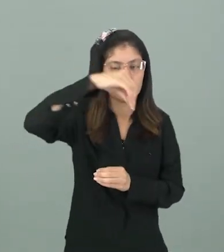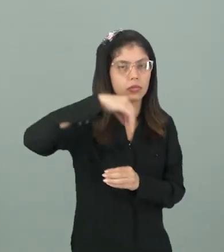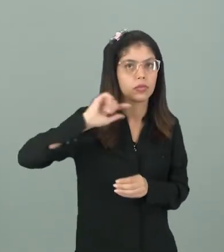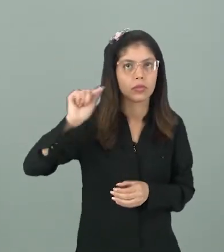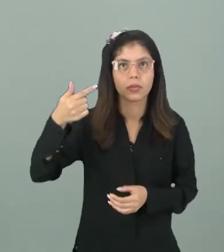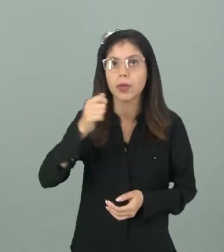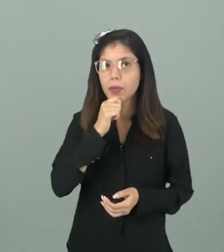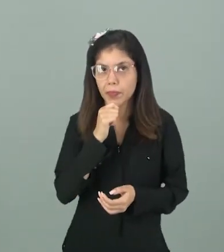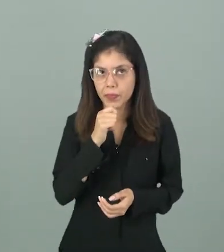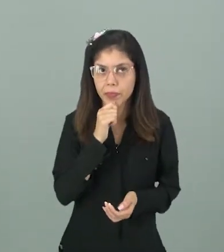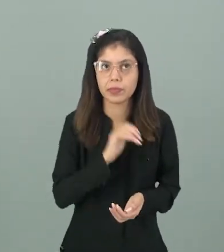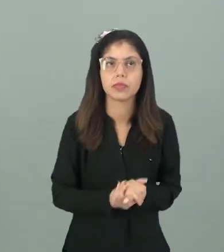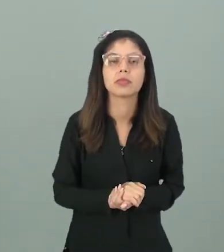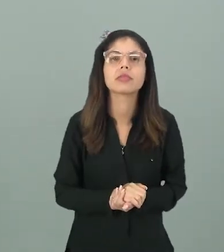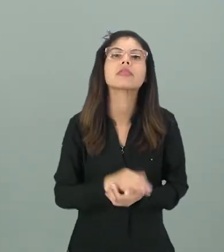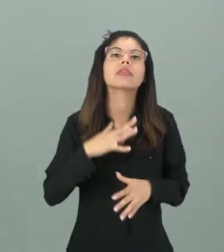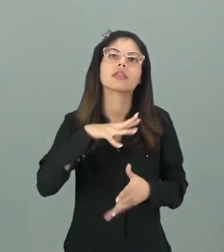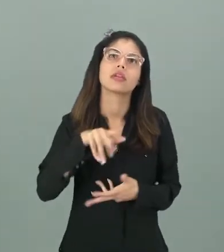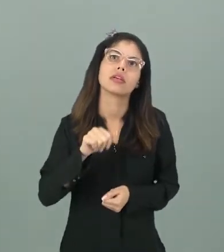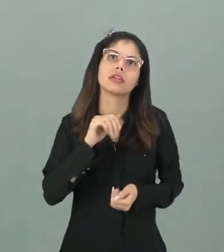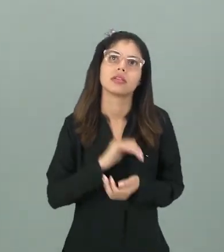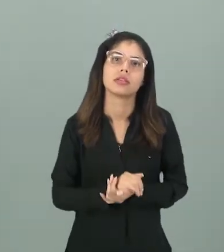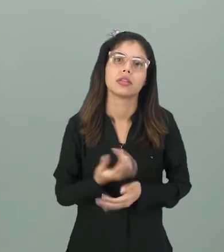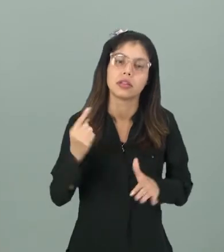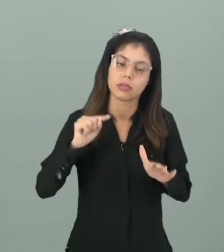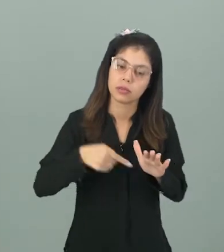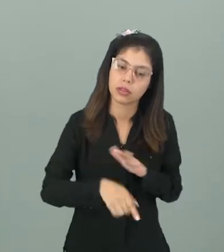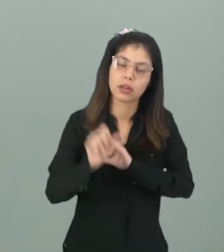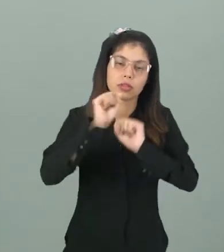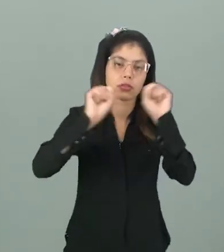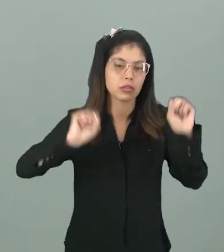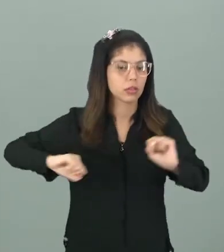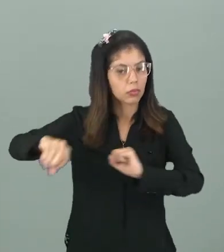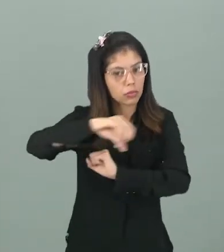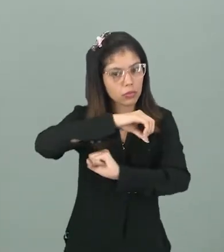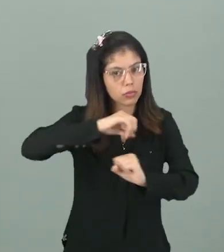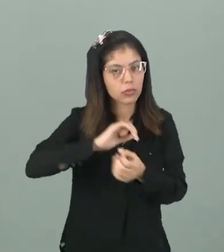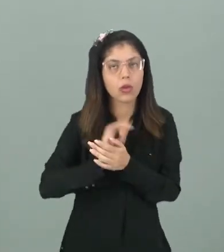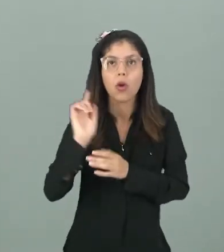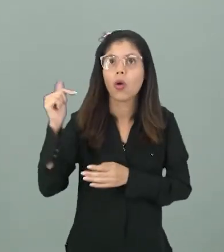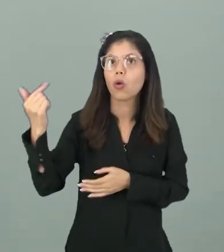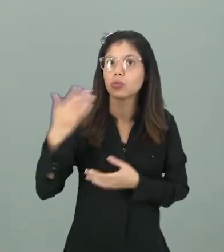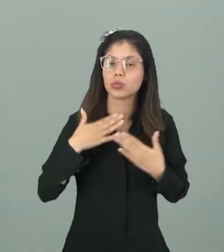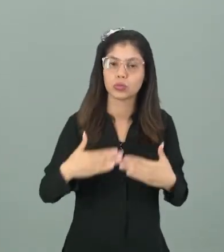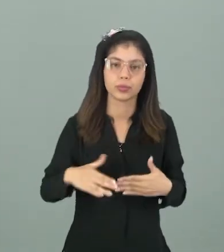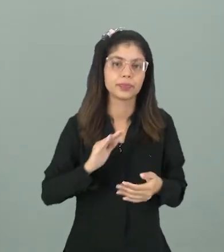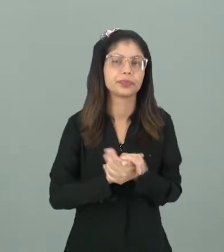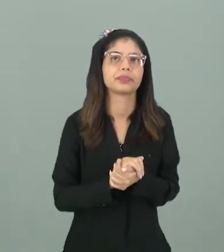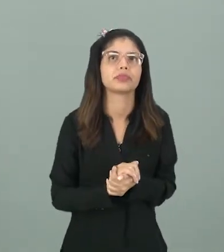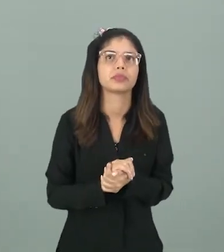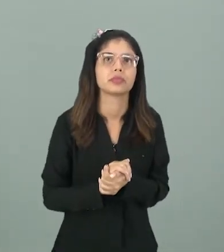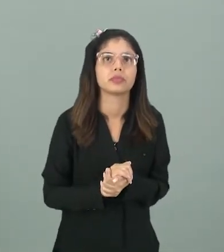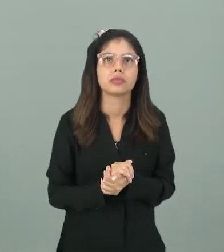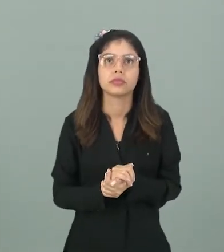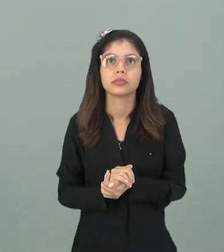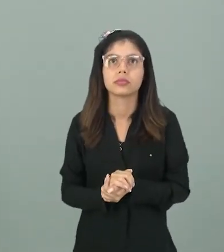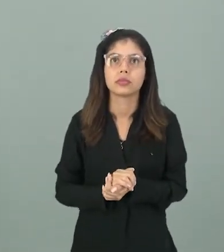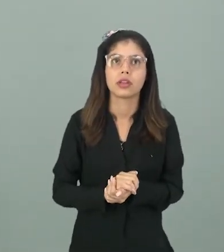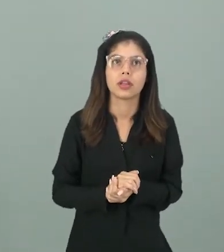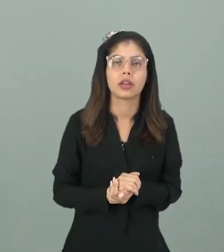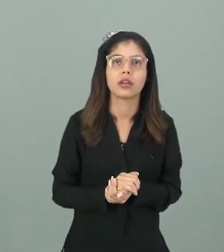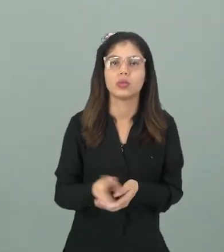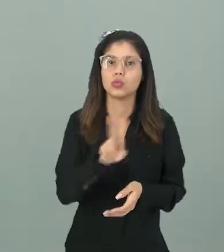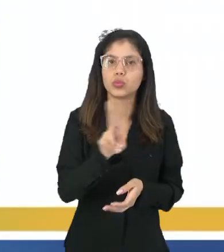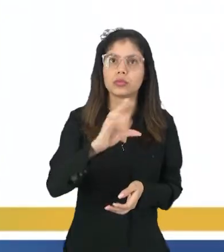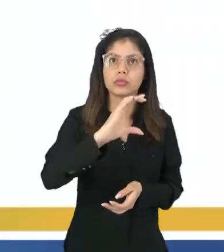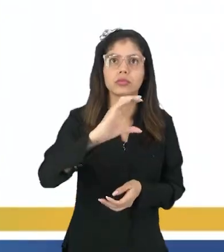dos asteroides e dos planetas, dentro do sistema solar nós também temos outro corpo celeste. Esse corpo celeste aí